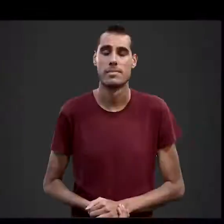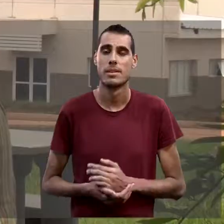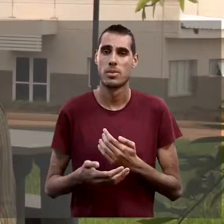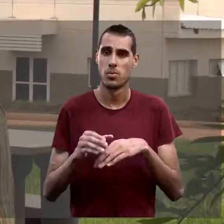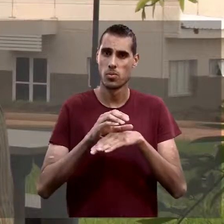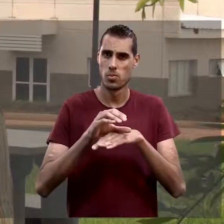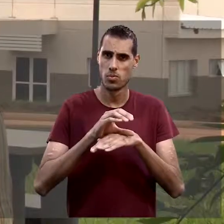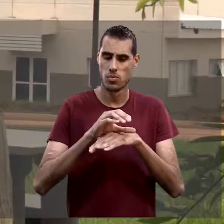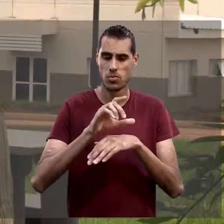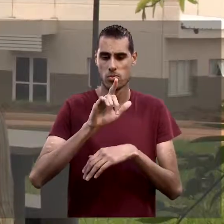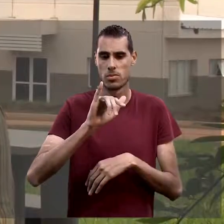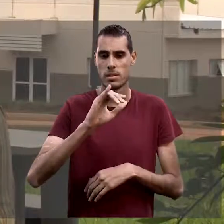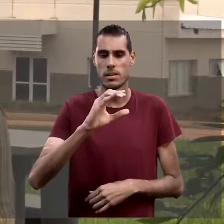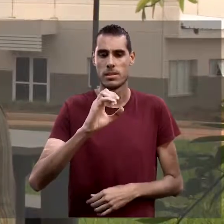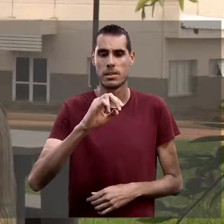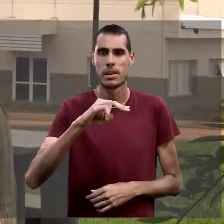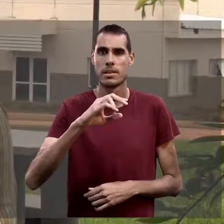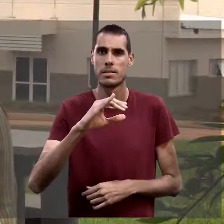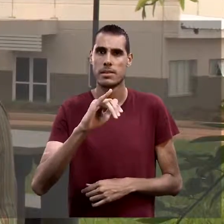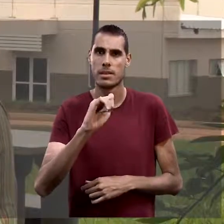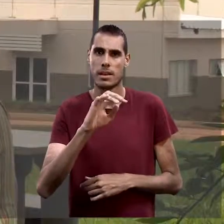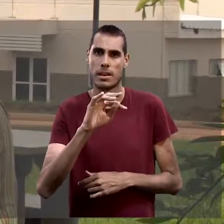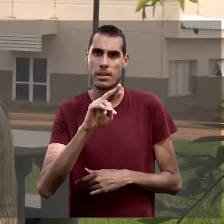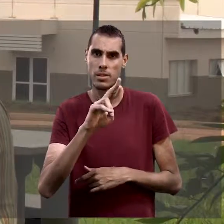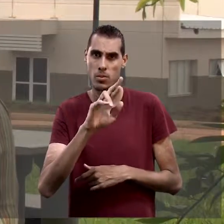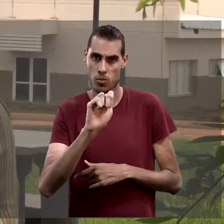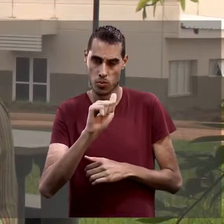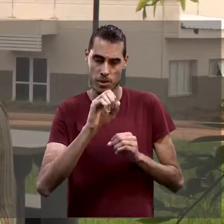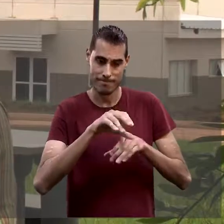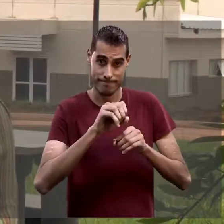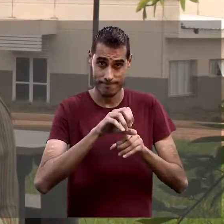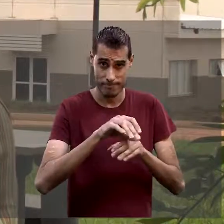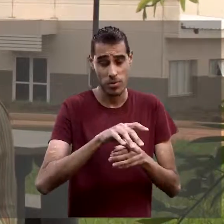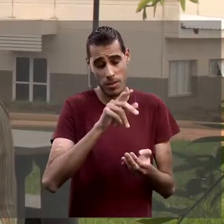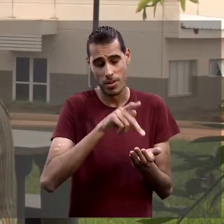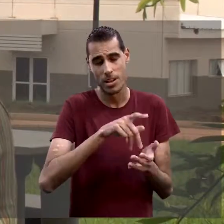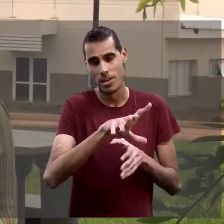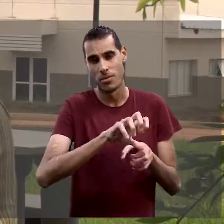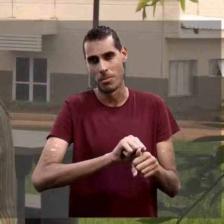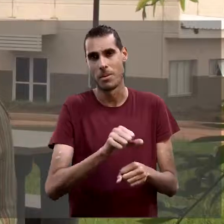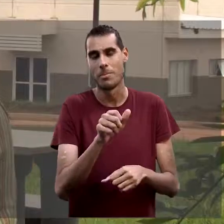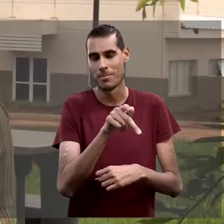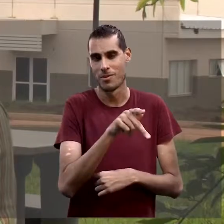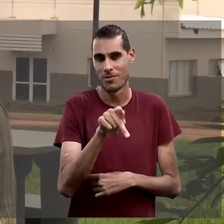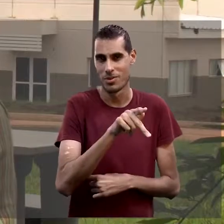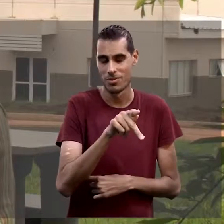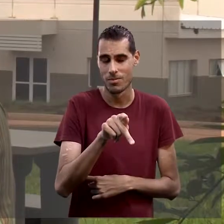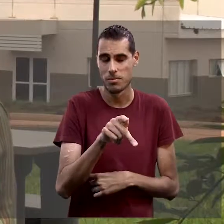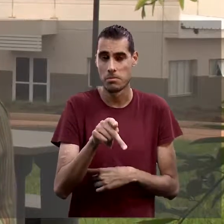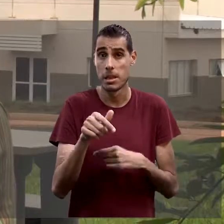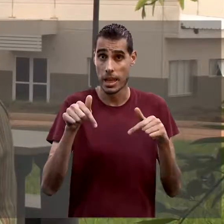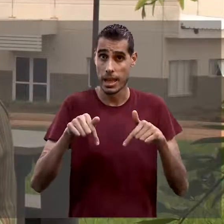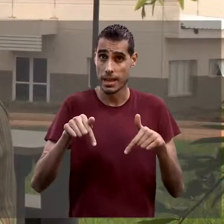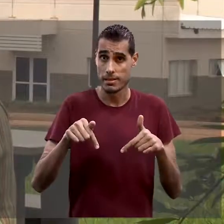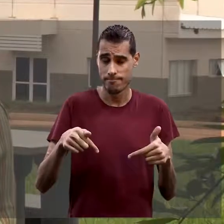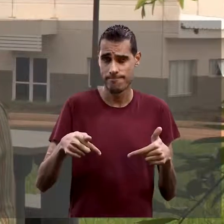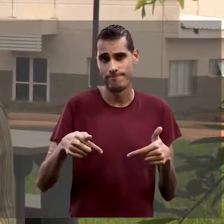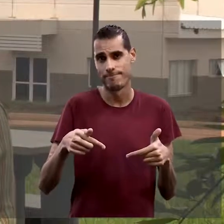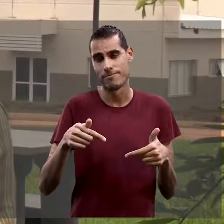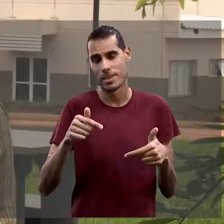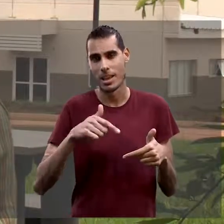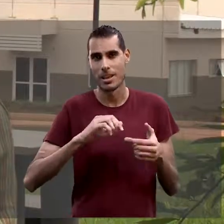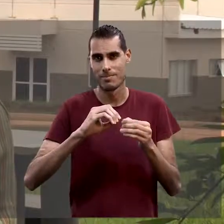O curso de licenciatura é um curso que efetivamente forma professores. No caso nosso aqui,